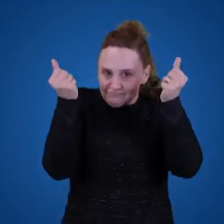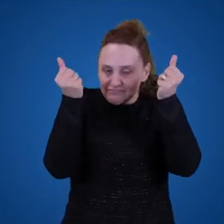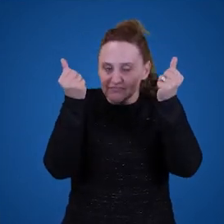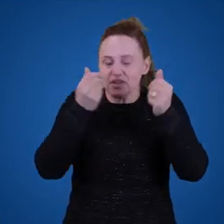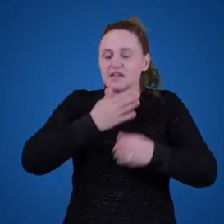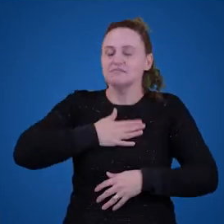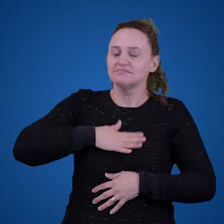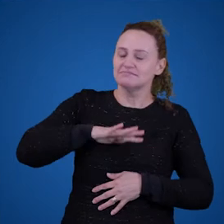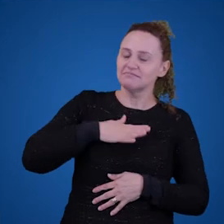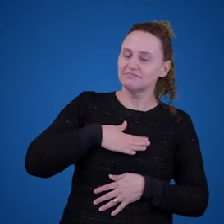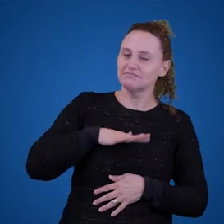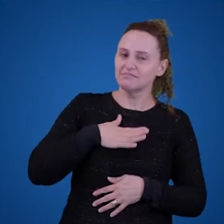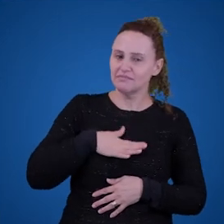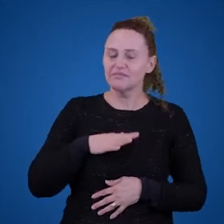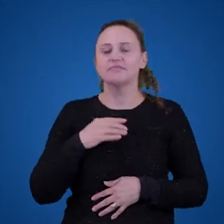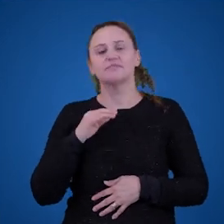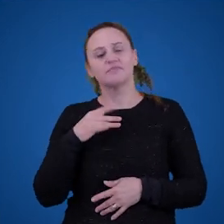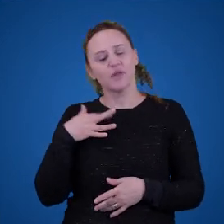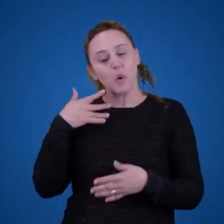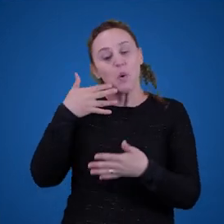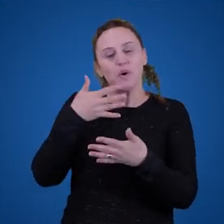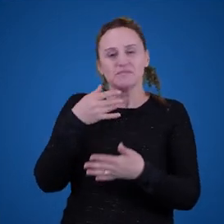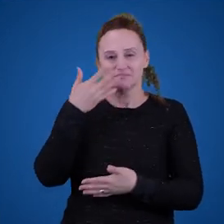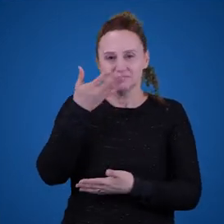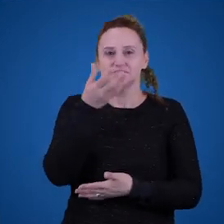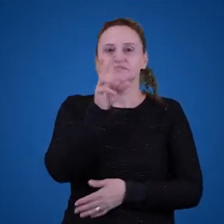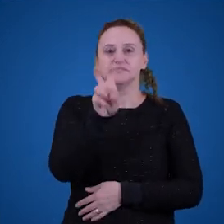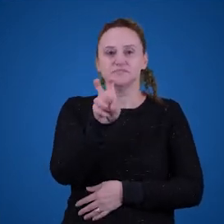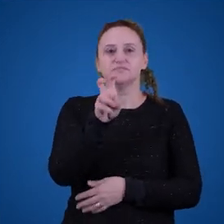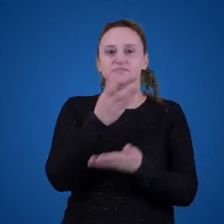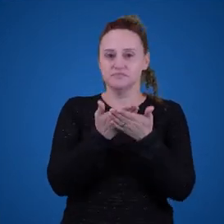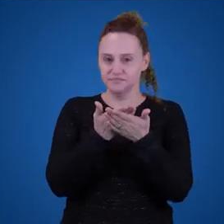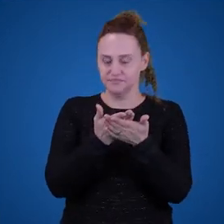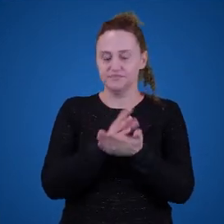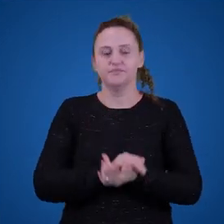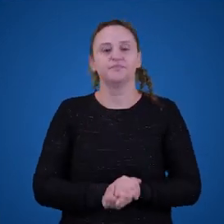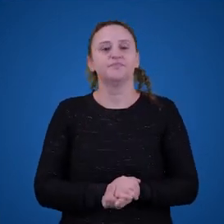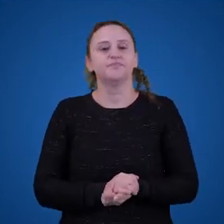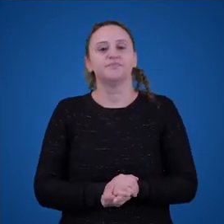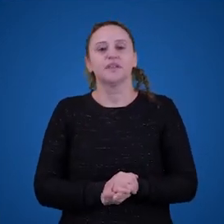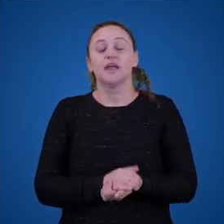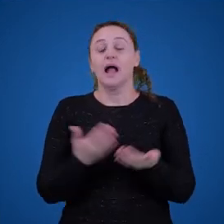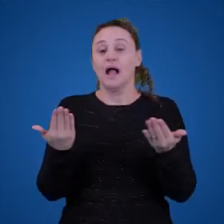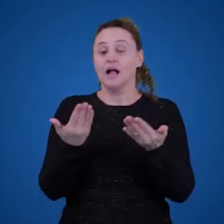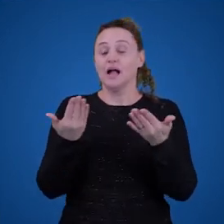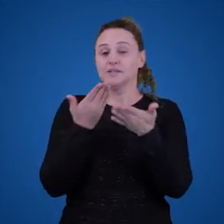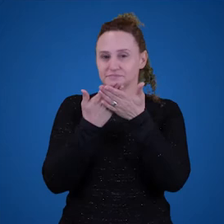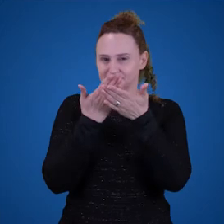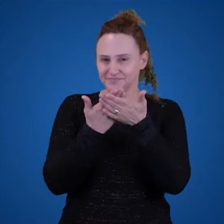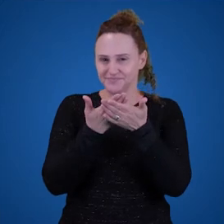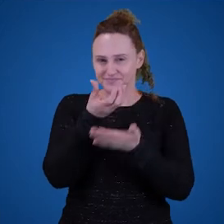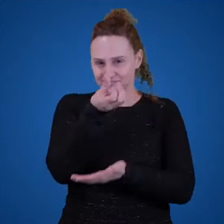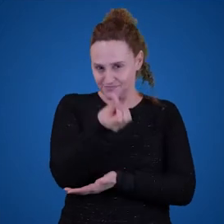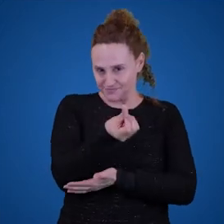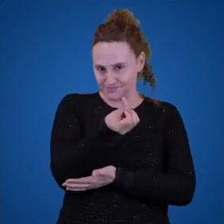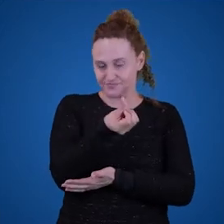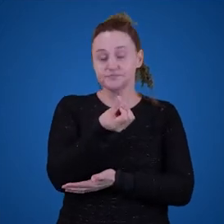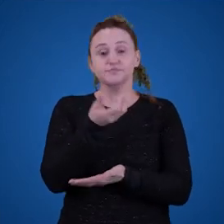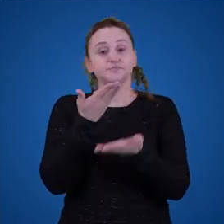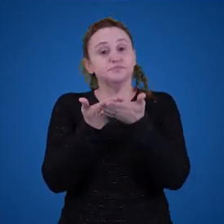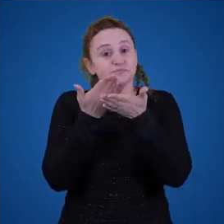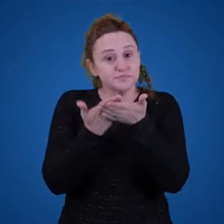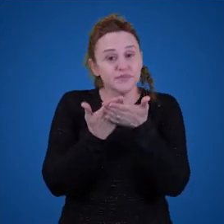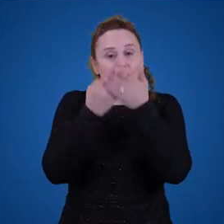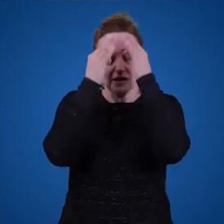preocupem, nós vamos ver como detalhes na aula número 5. E por fim, na aula número 6, nós vamos estudar as